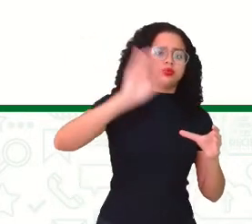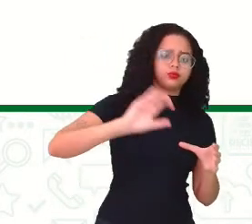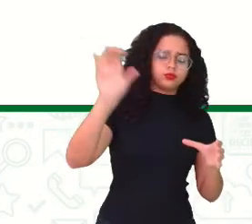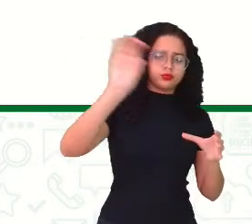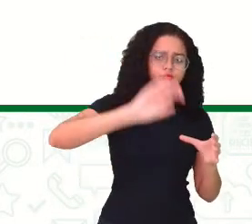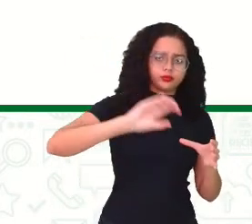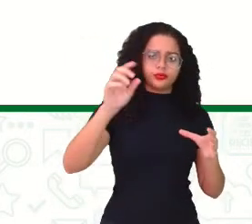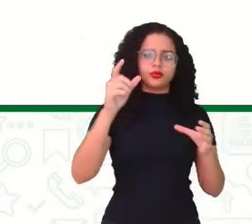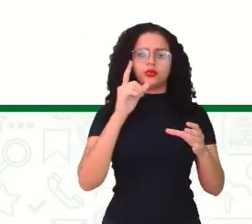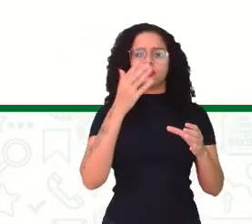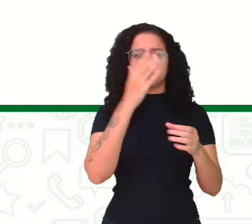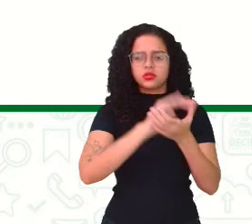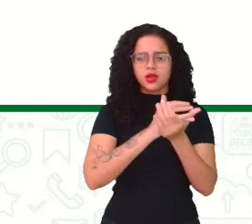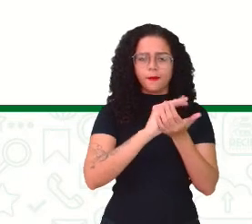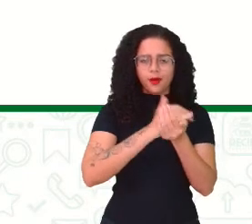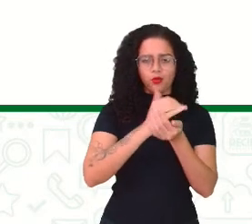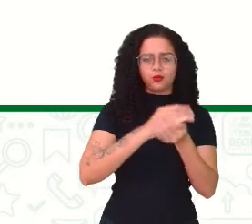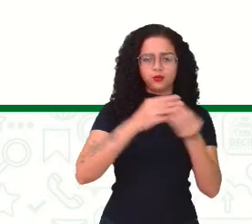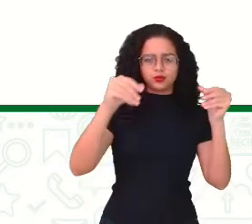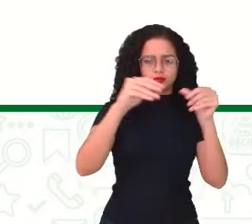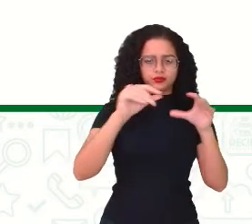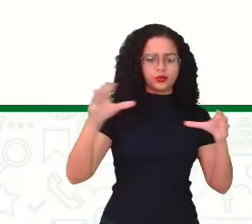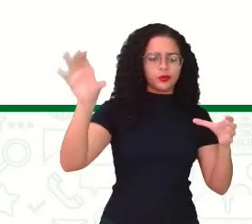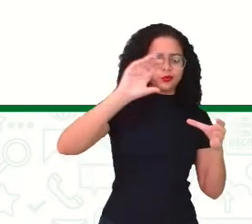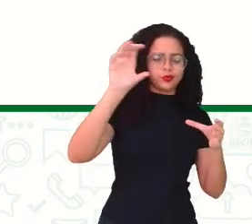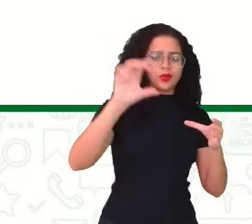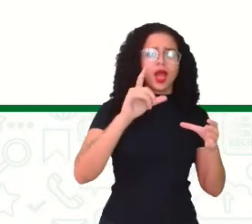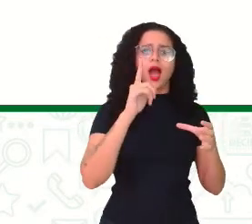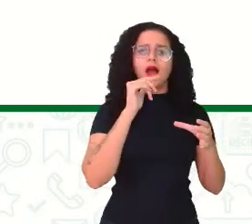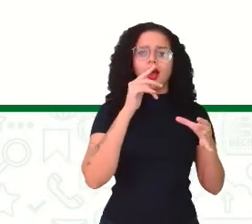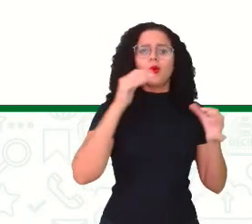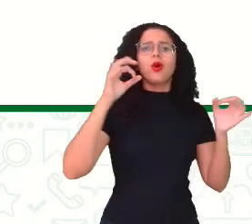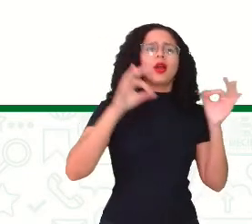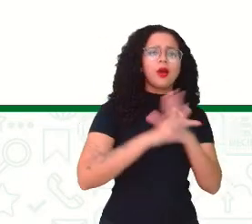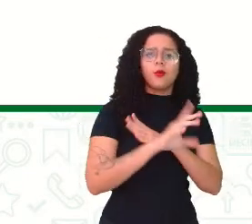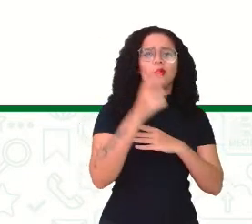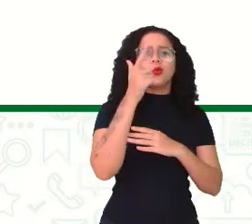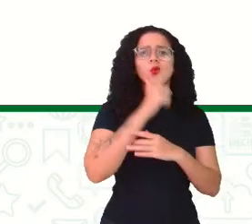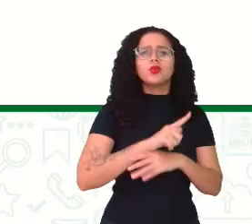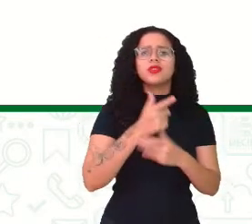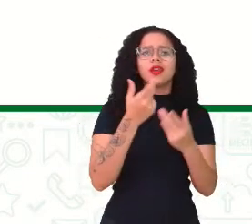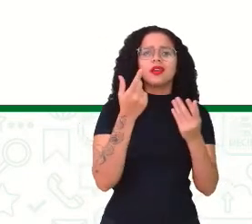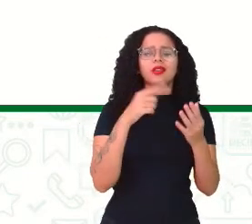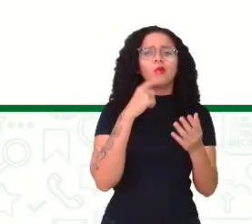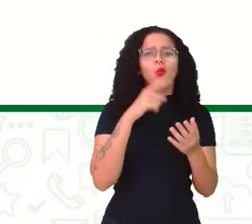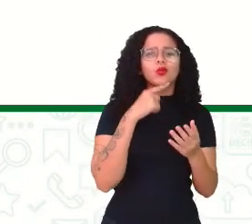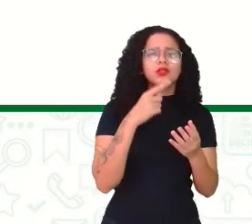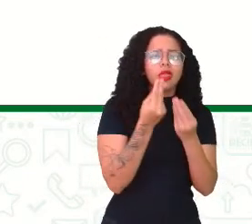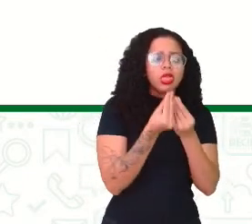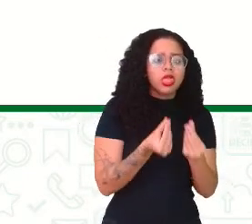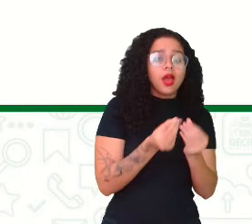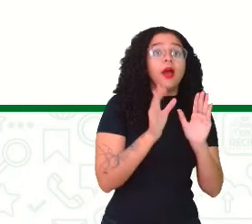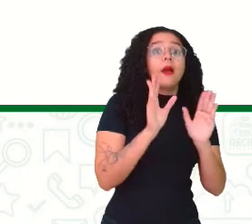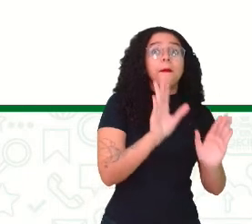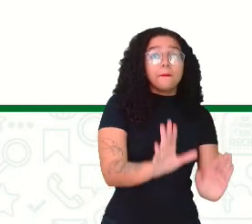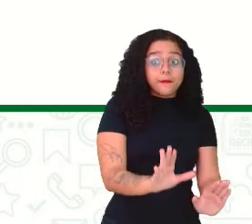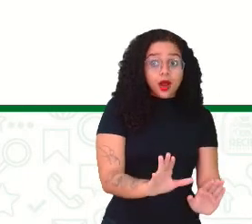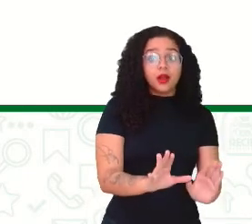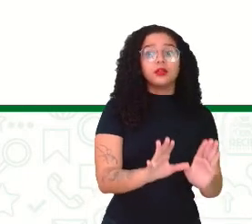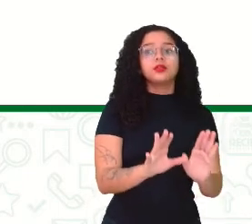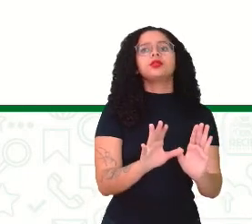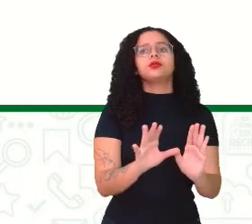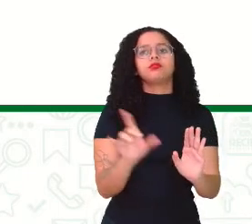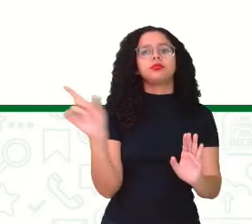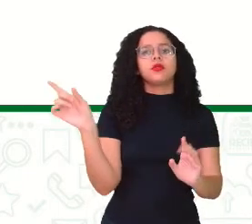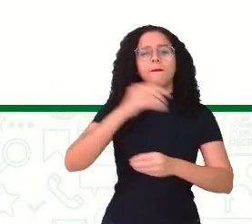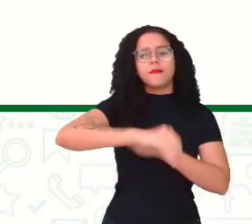uma hora que a água vai ficar em menor quantidade, né? E aí não consegue mais dissolver, não é? Mas em uma soluçãozinha normal,